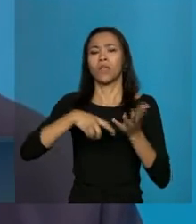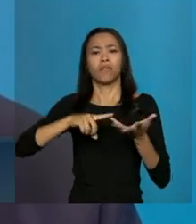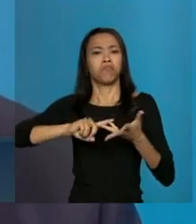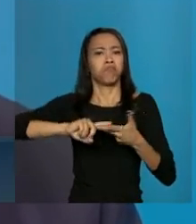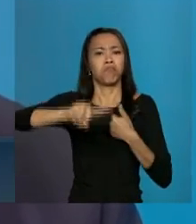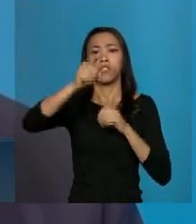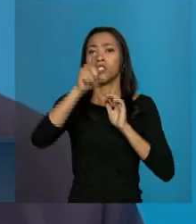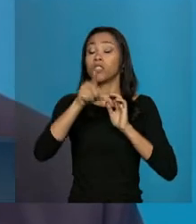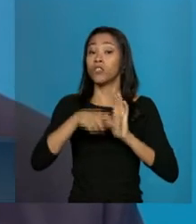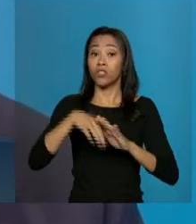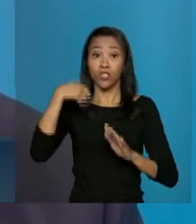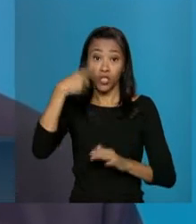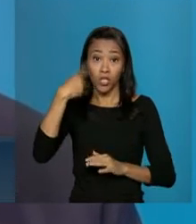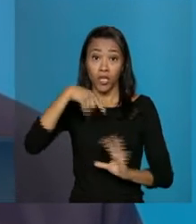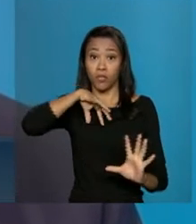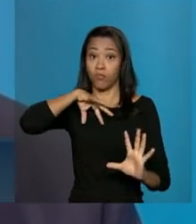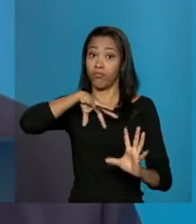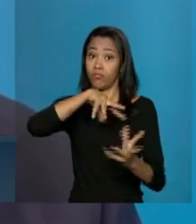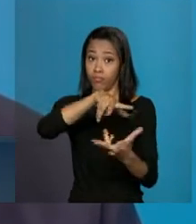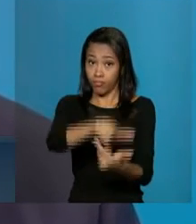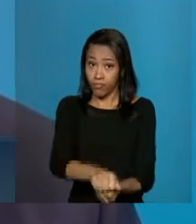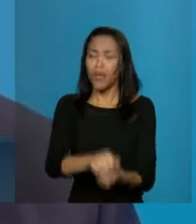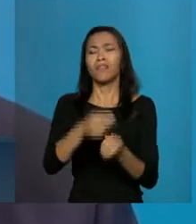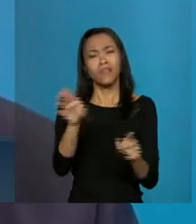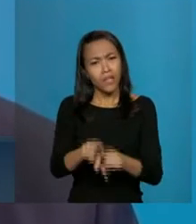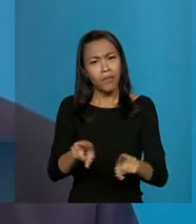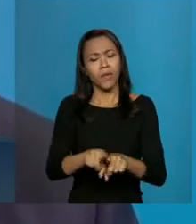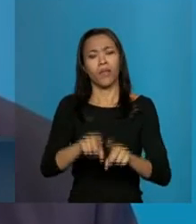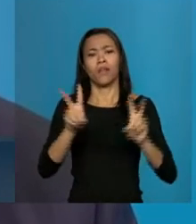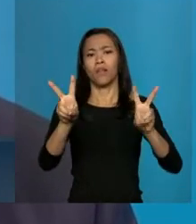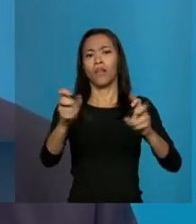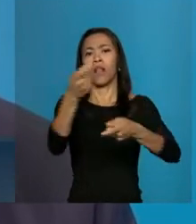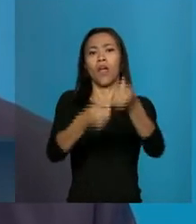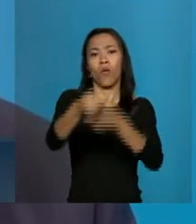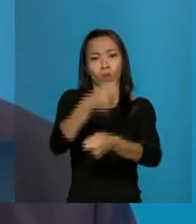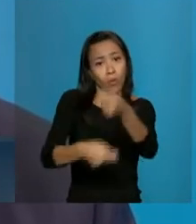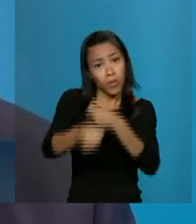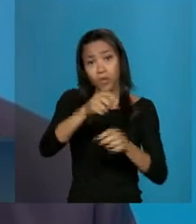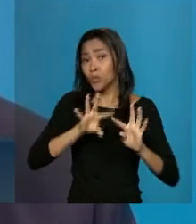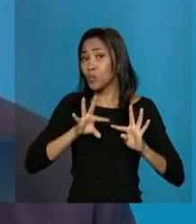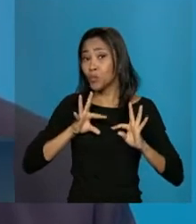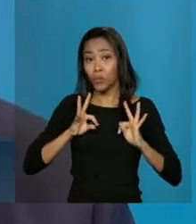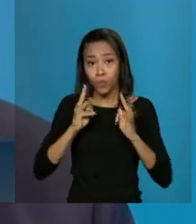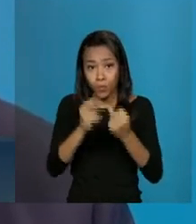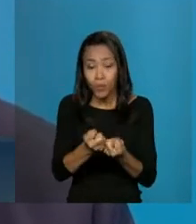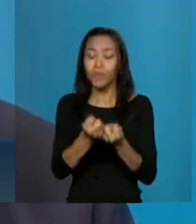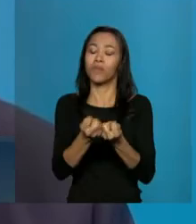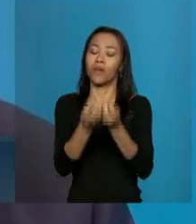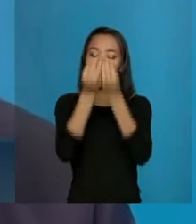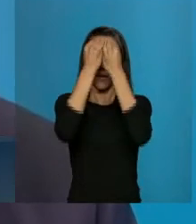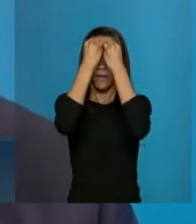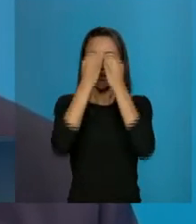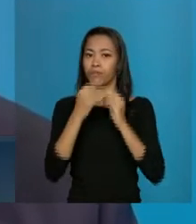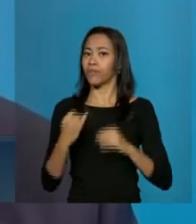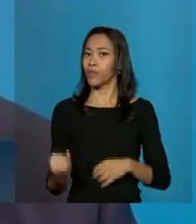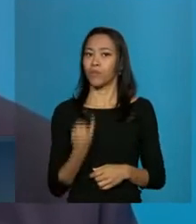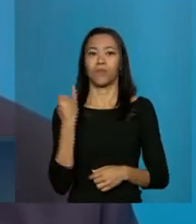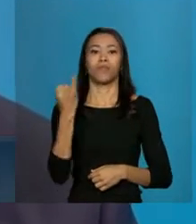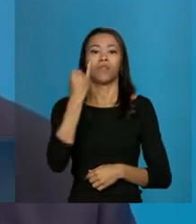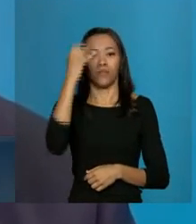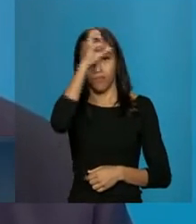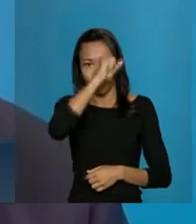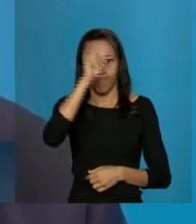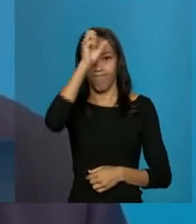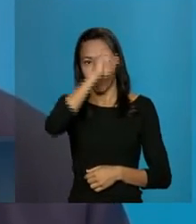Internacional e de Economia mesmo. E tudo isso foi, para mim, fundamental para